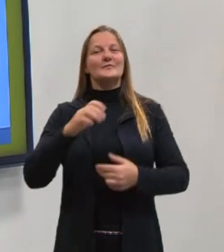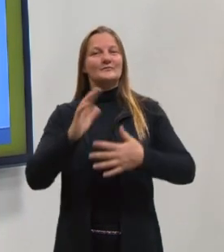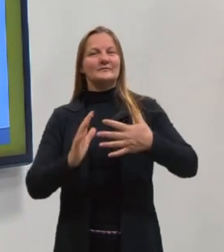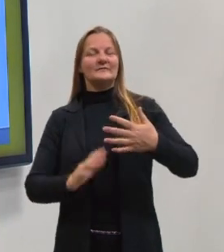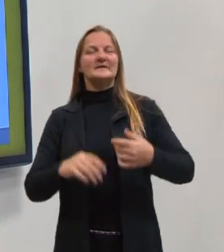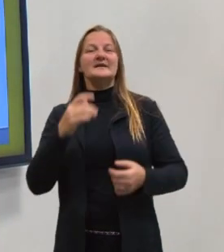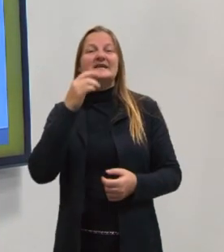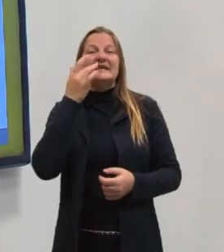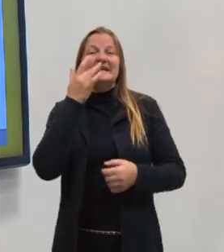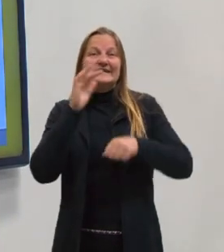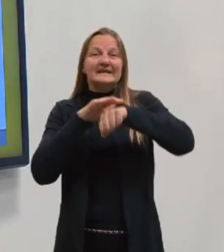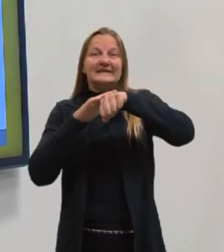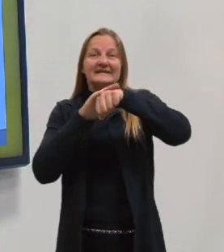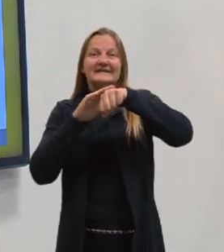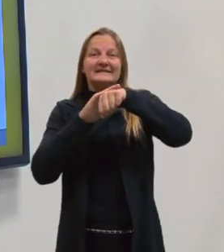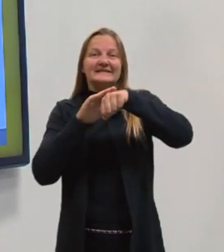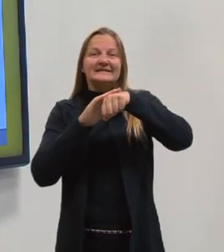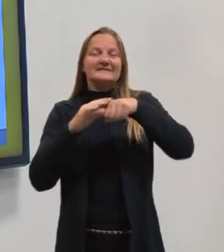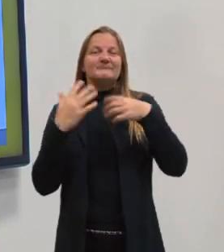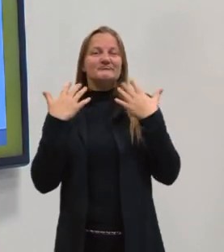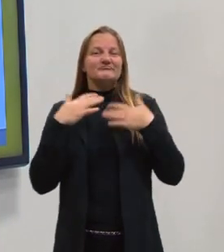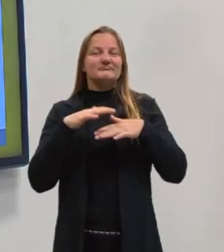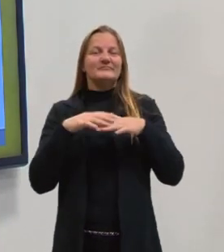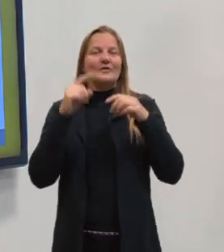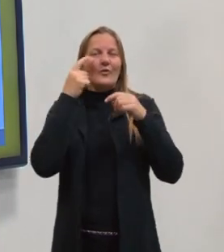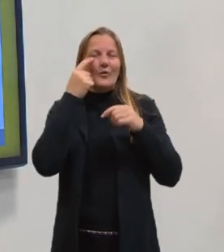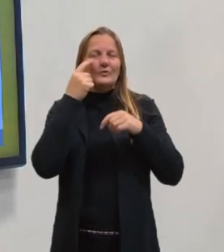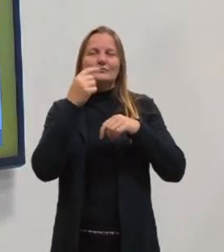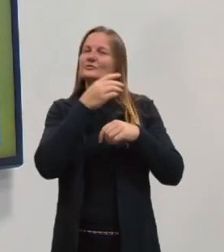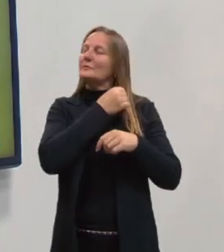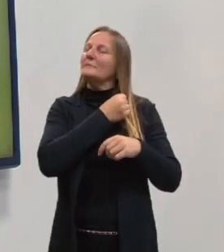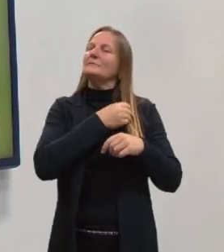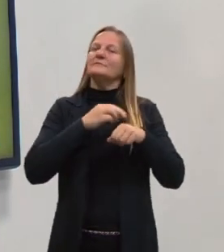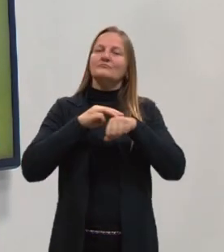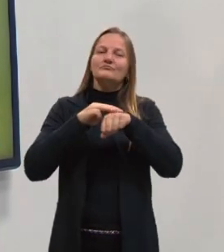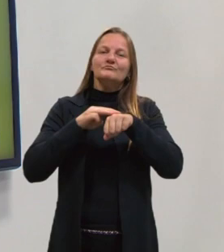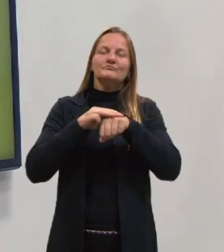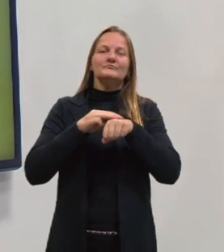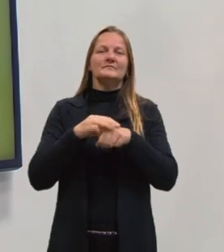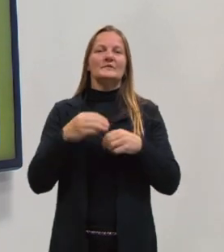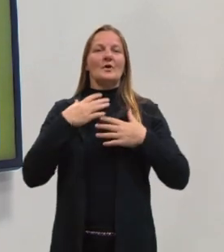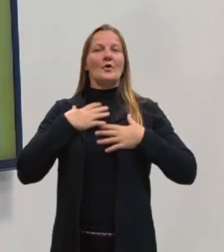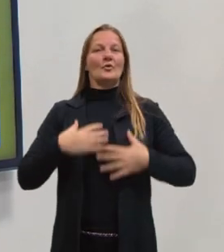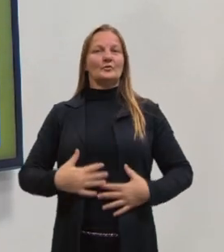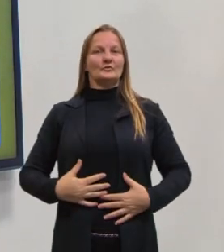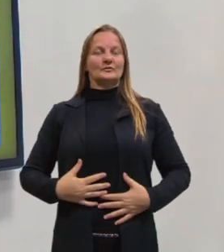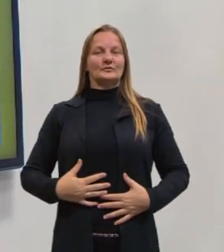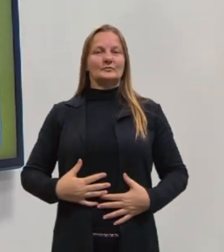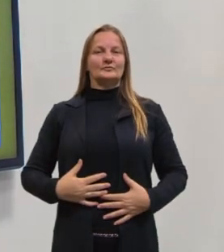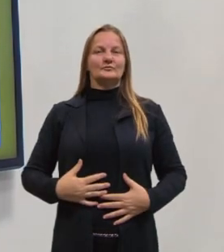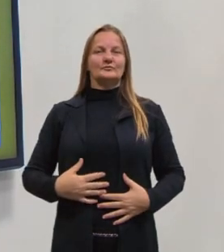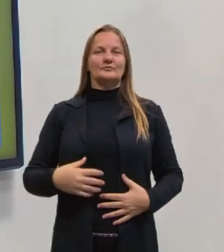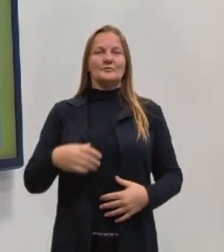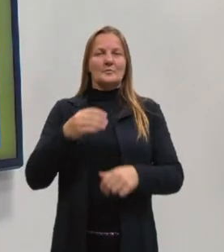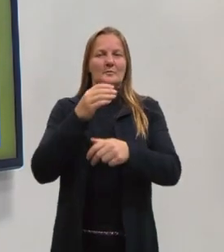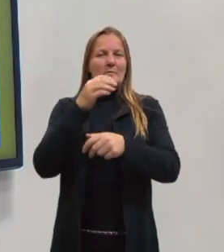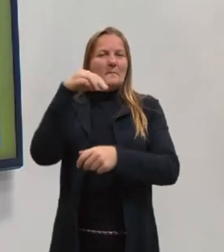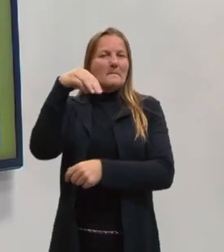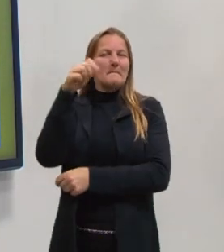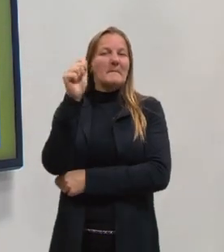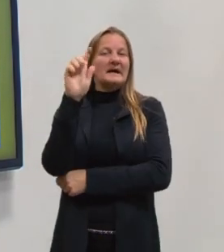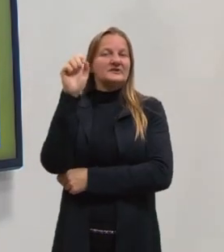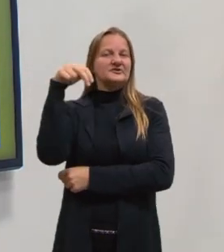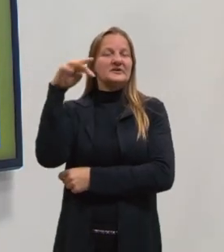branca, de pele clara, cabelos e olhos castanhos. Uso óculos, estou vestindo a camiseta do pré-ENEM na cor magenta